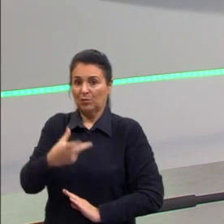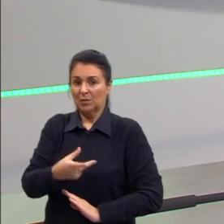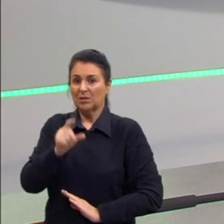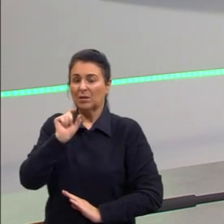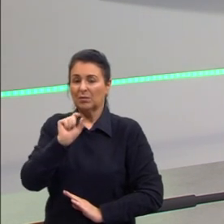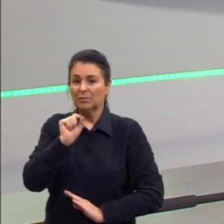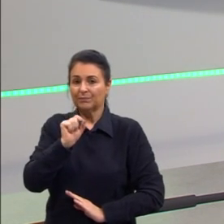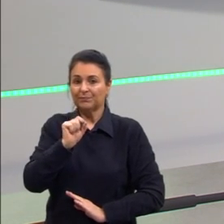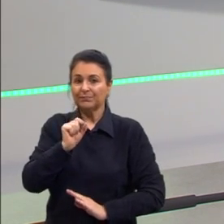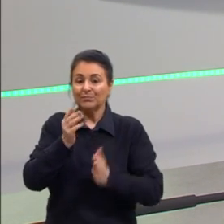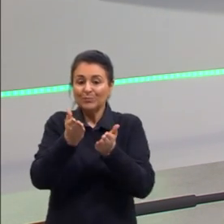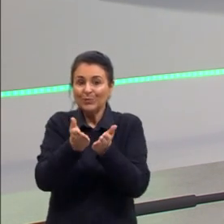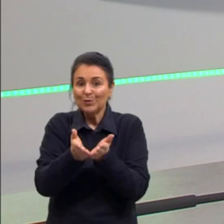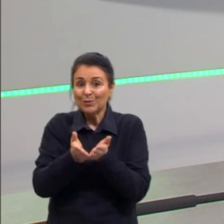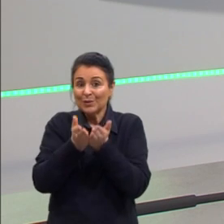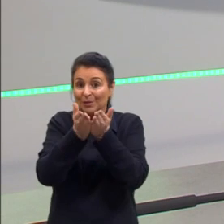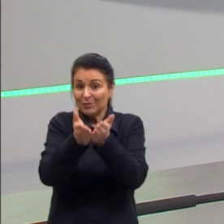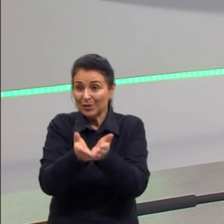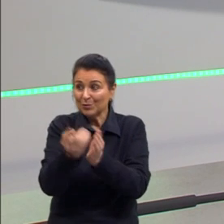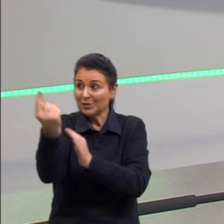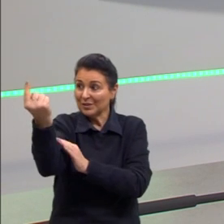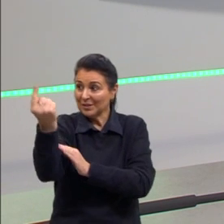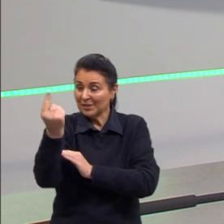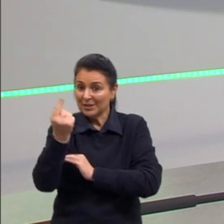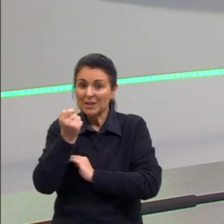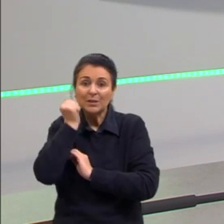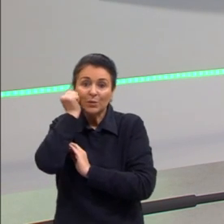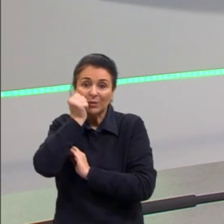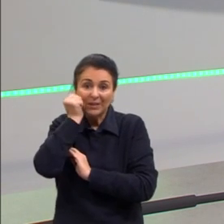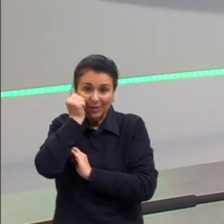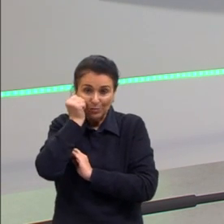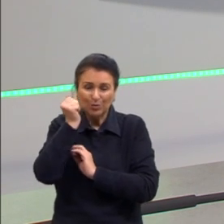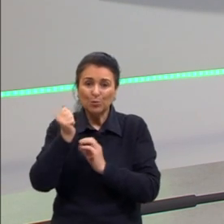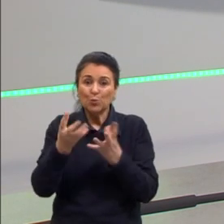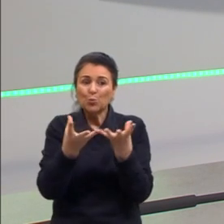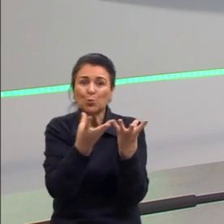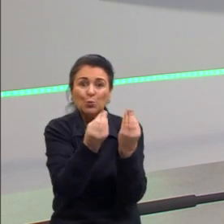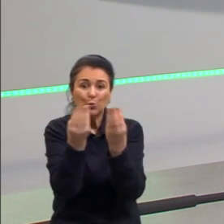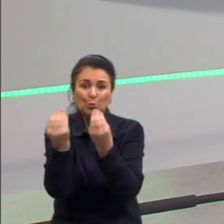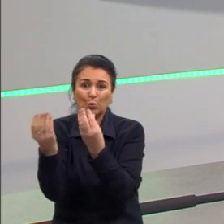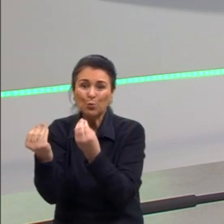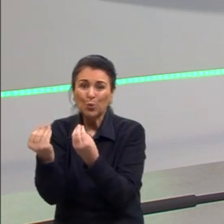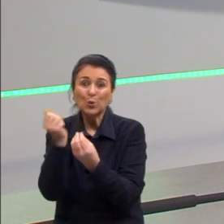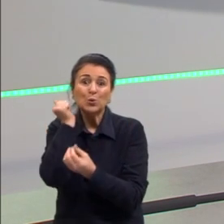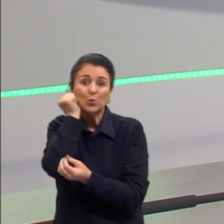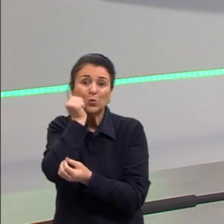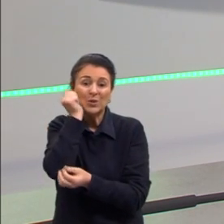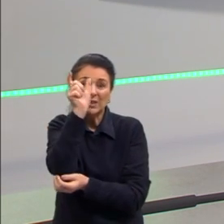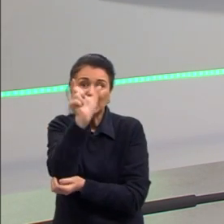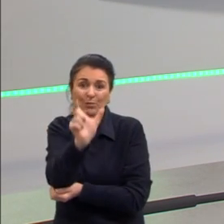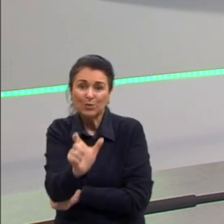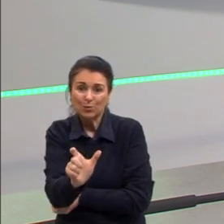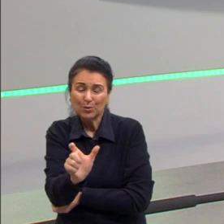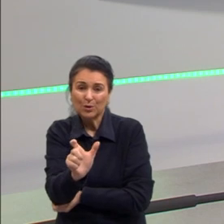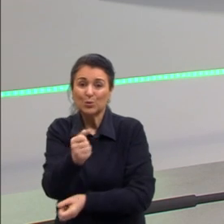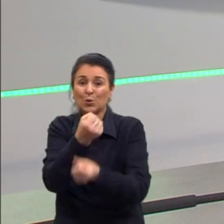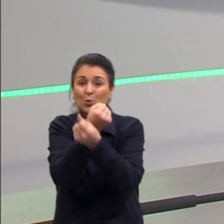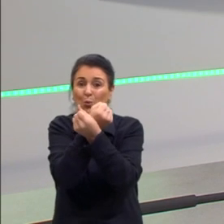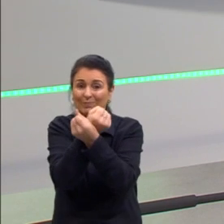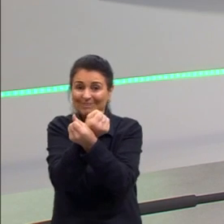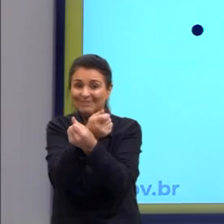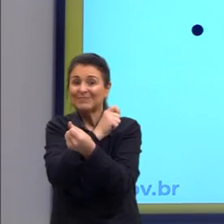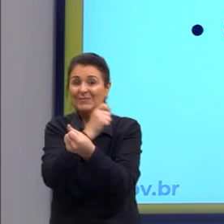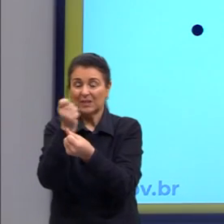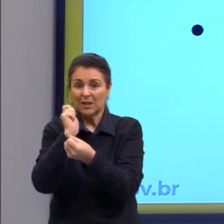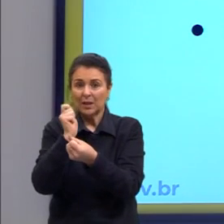quê? Dos navios negreiros vindos da África, repletos de escravos. Então, essa era a preocupação de um cara que